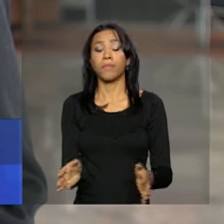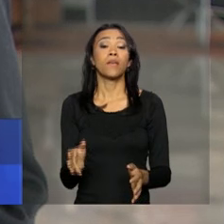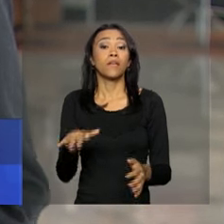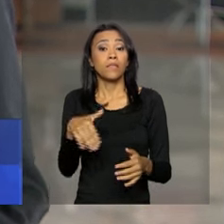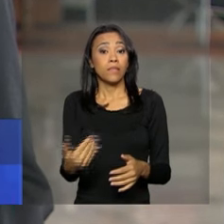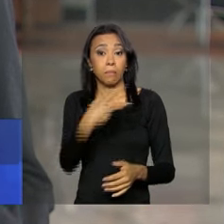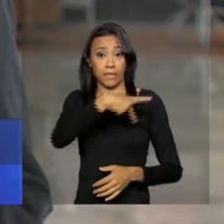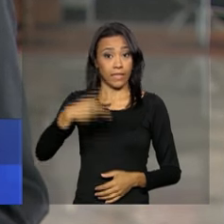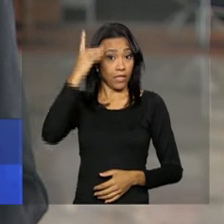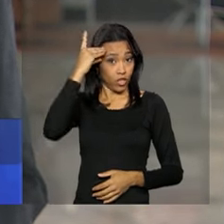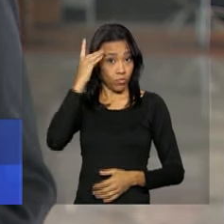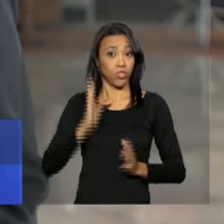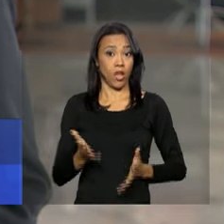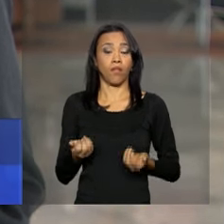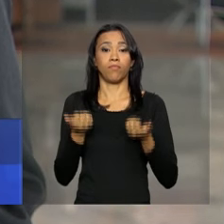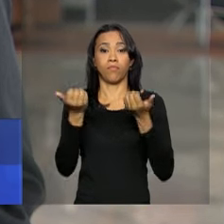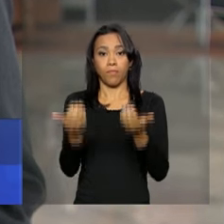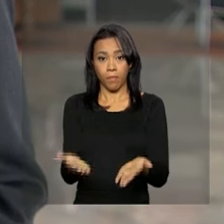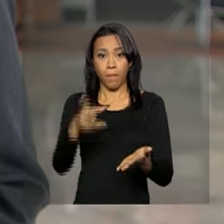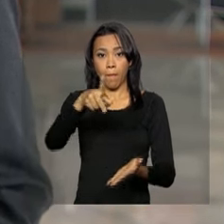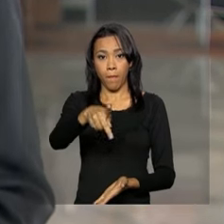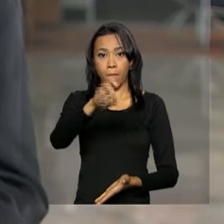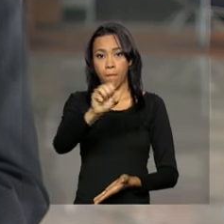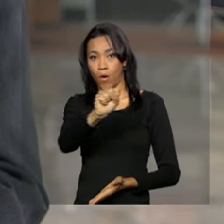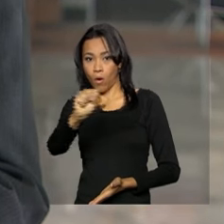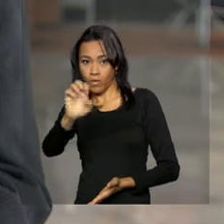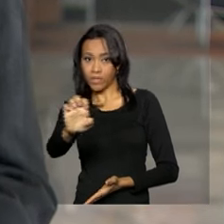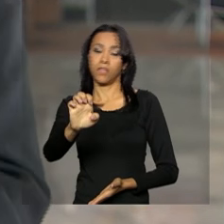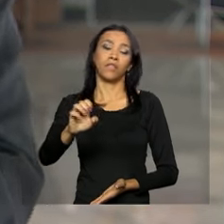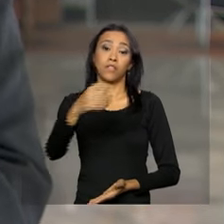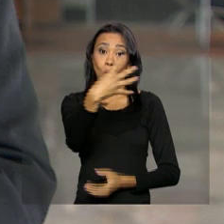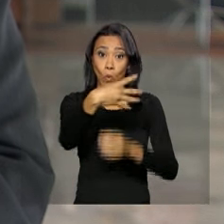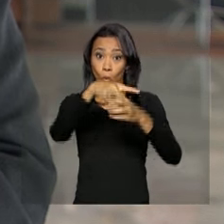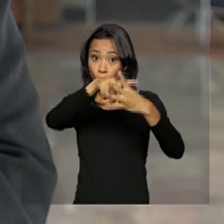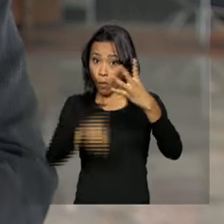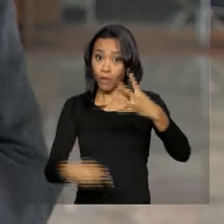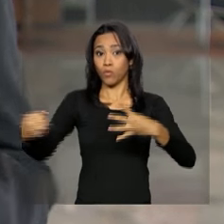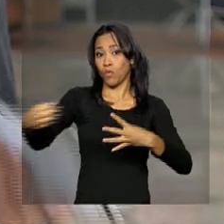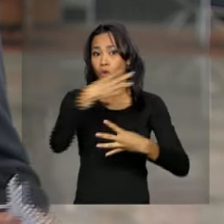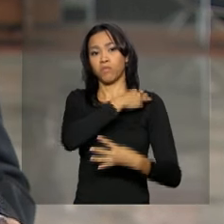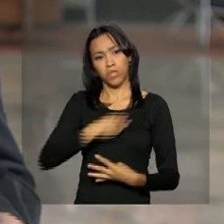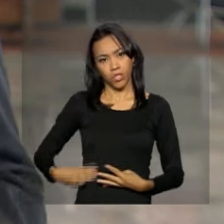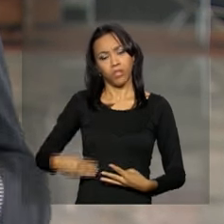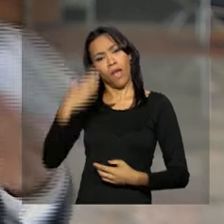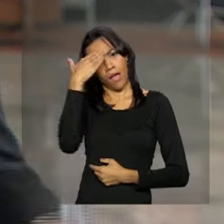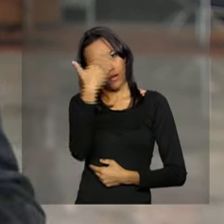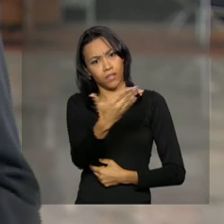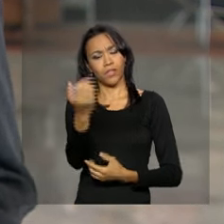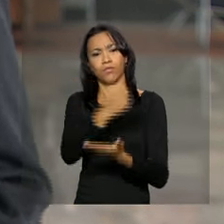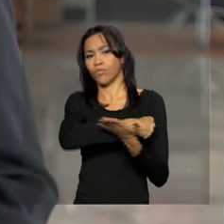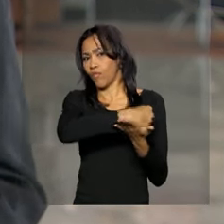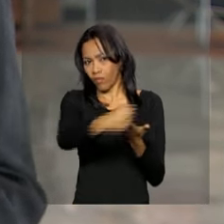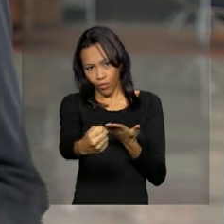presidenta Dilma Rousseff deu posse a esses quatro novos ministros, como você destacou. Ela agradeceu o trabalho dos ministros, dos